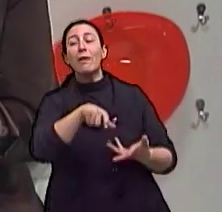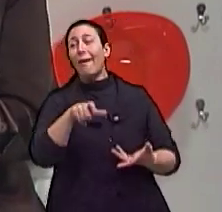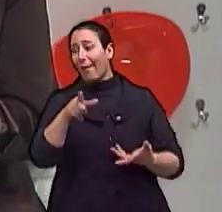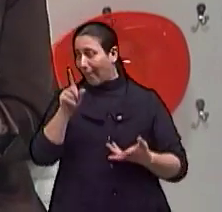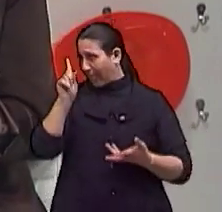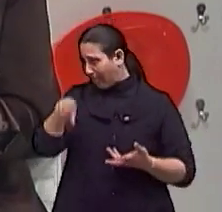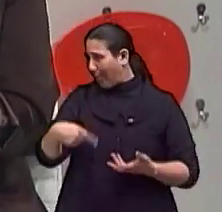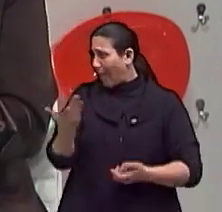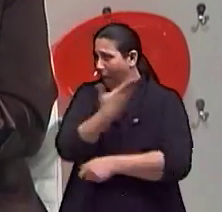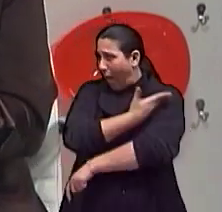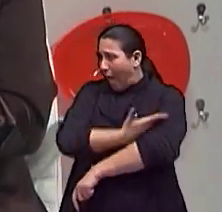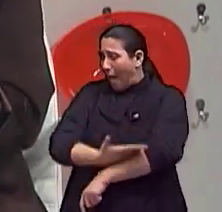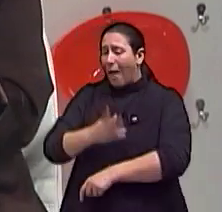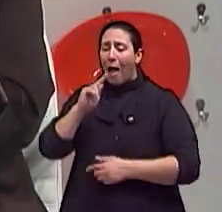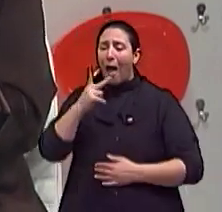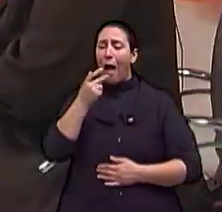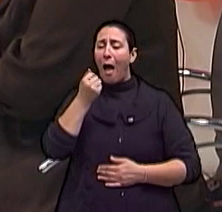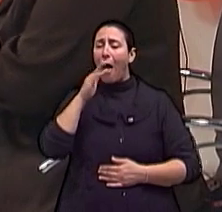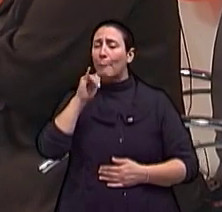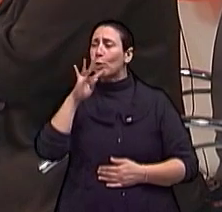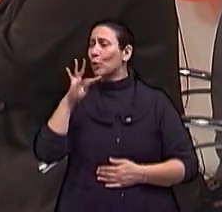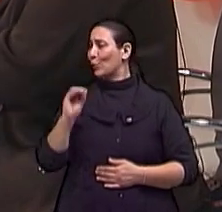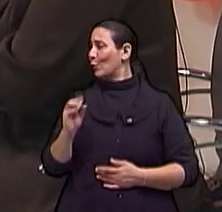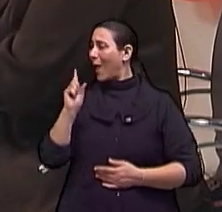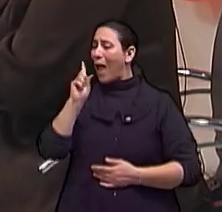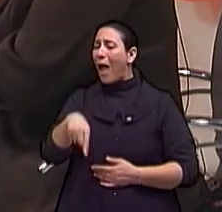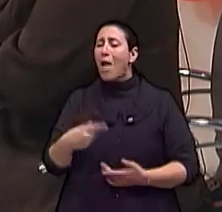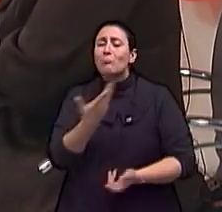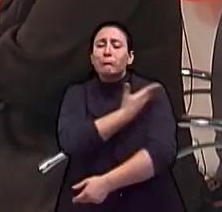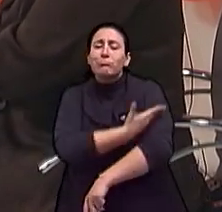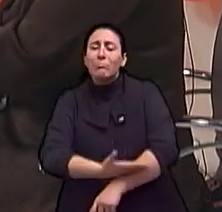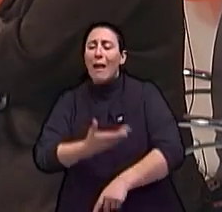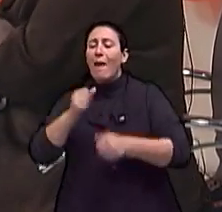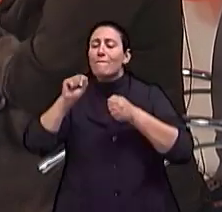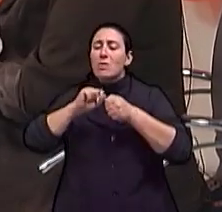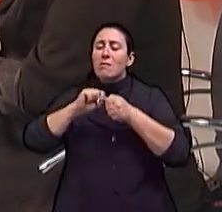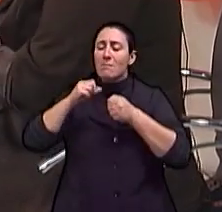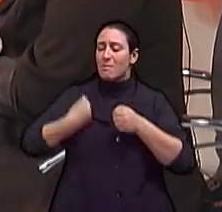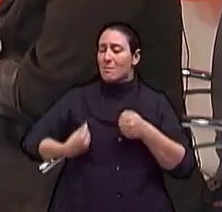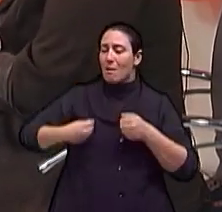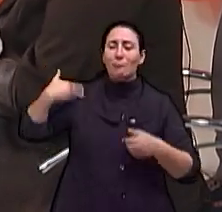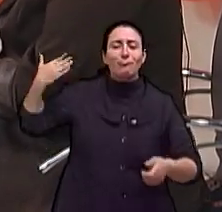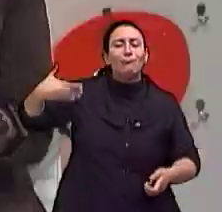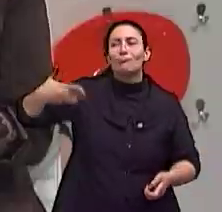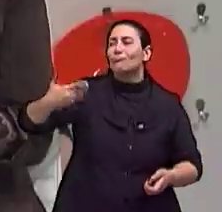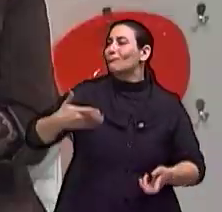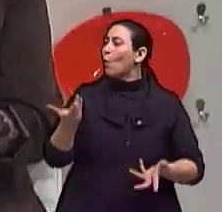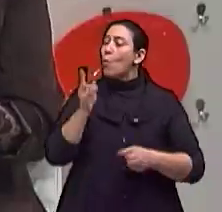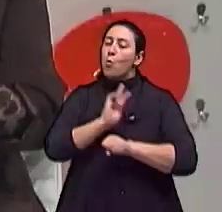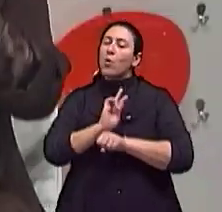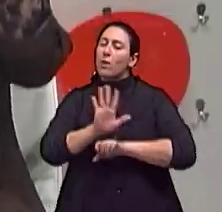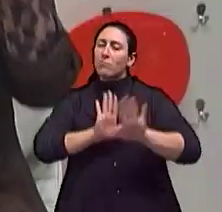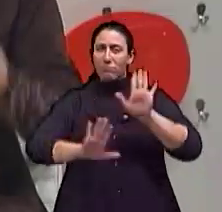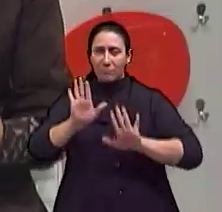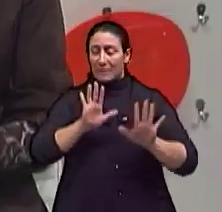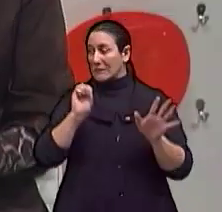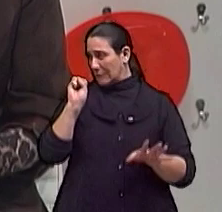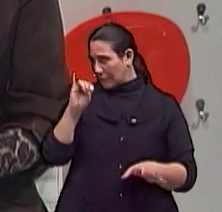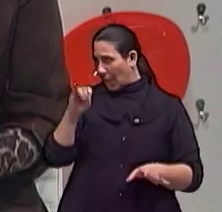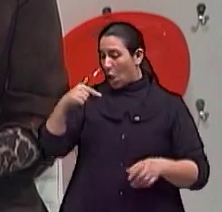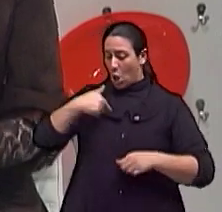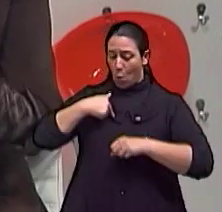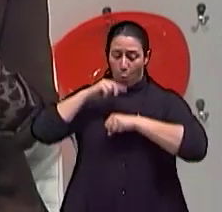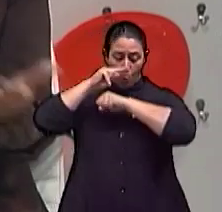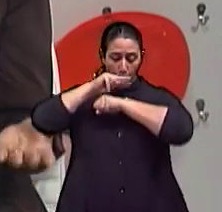de vida, doutor. Agora a gente falou de doença, a gente falou de cirurgia, mas sempre é bom a gente falar que se eu cuido